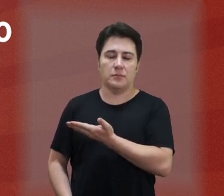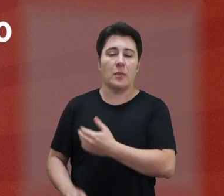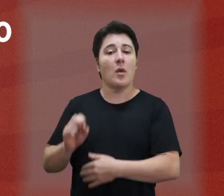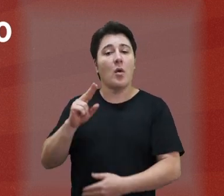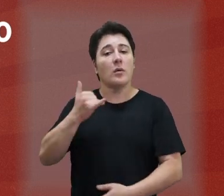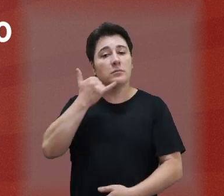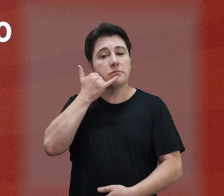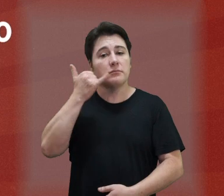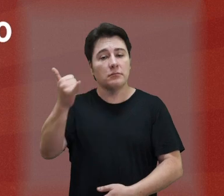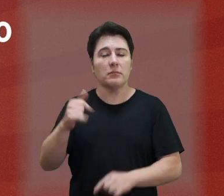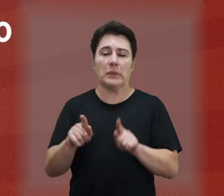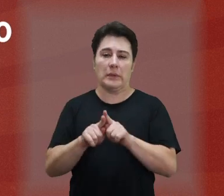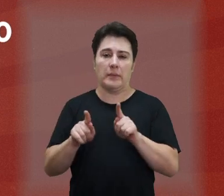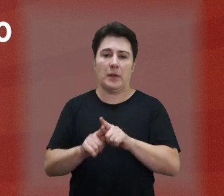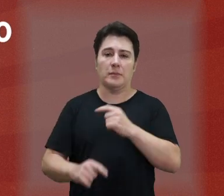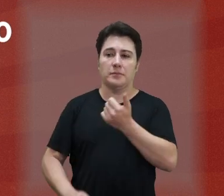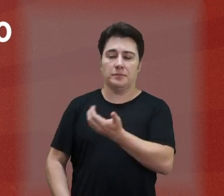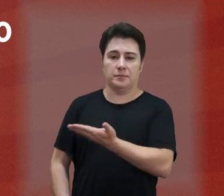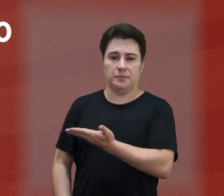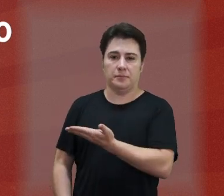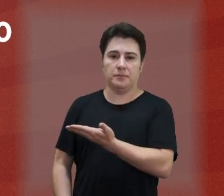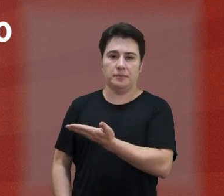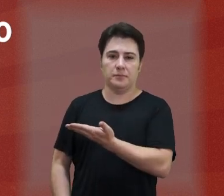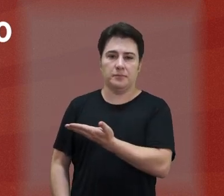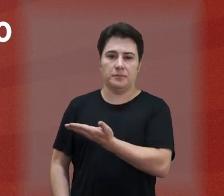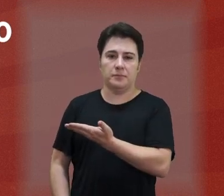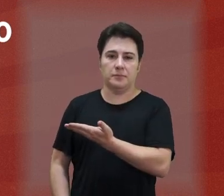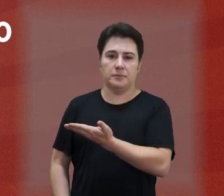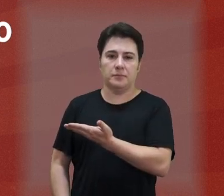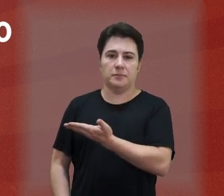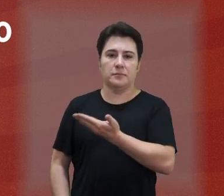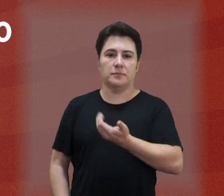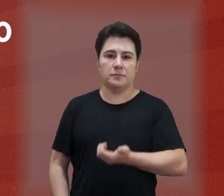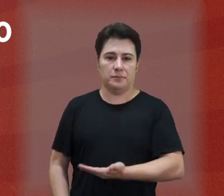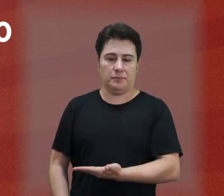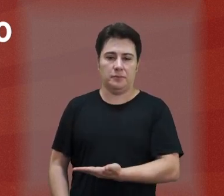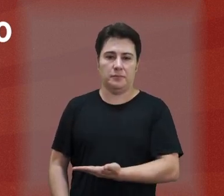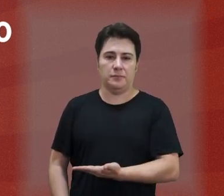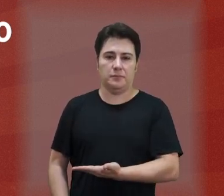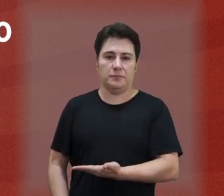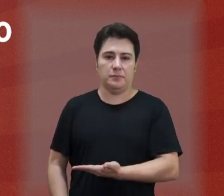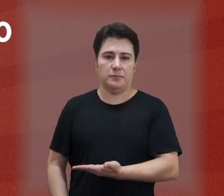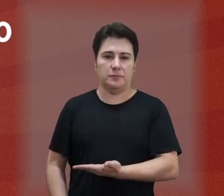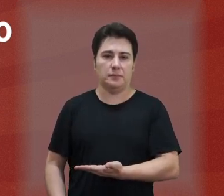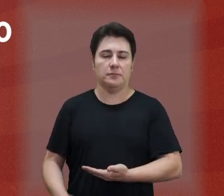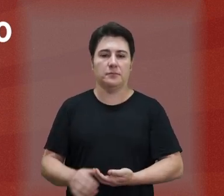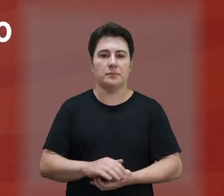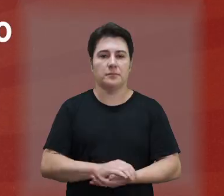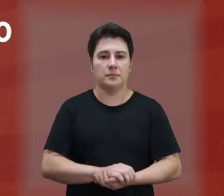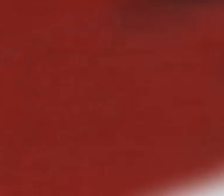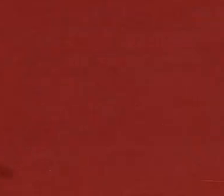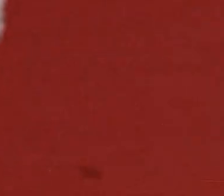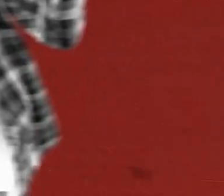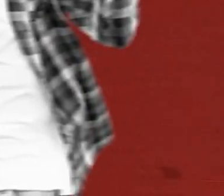-0109. Também é possível denunciar pelo DISC-100 ou DISC-180.